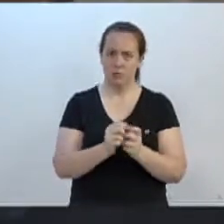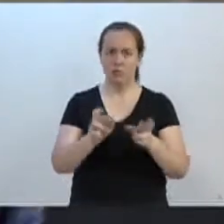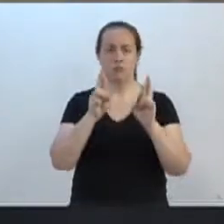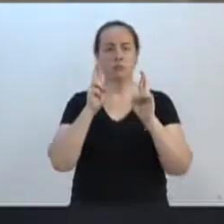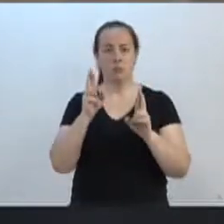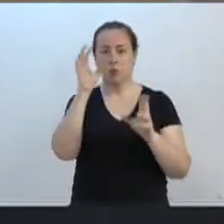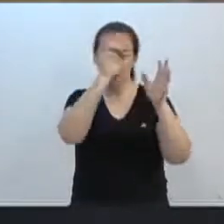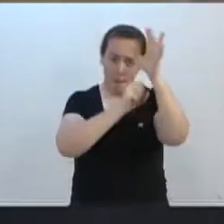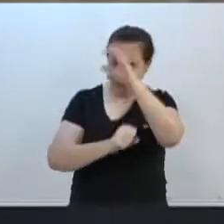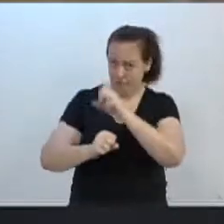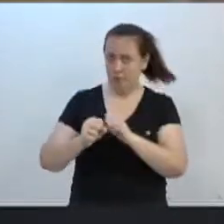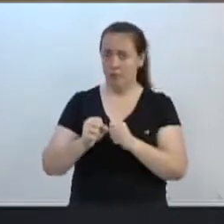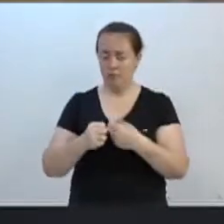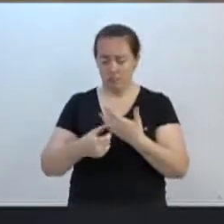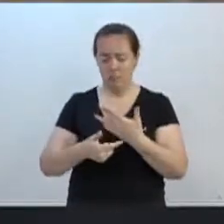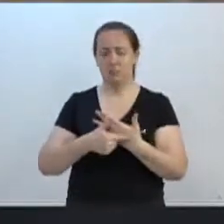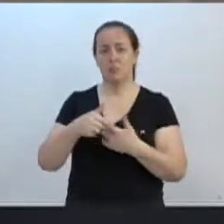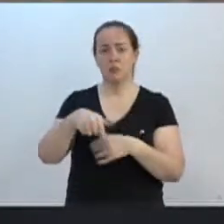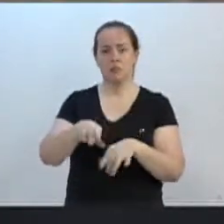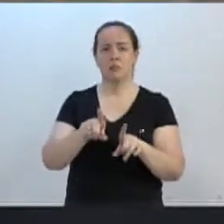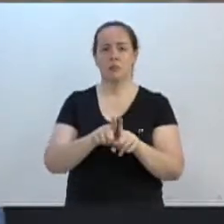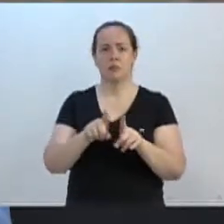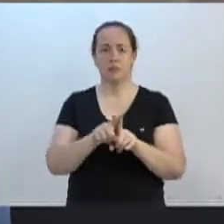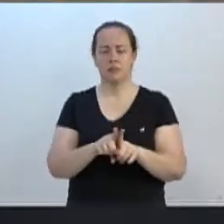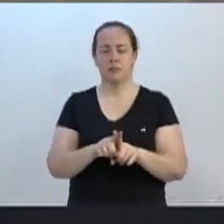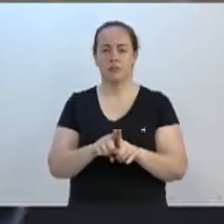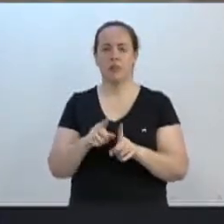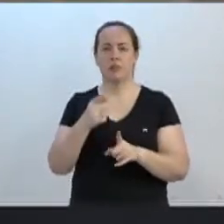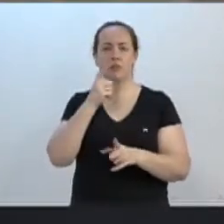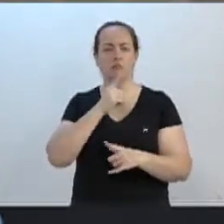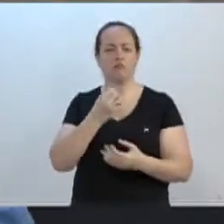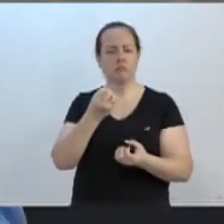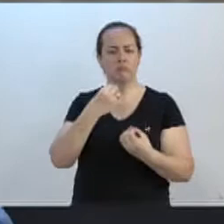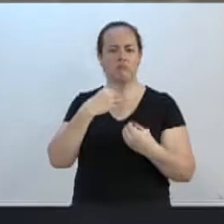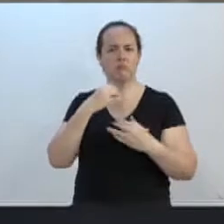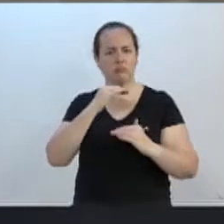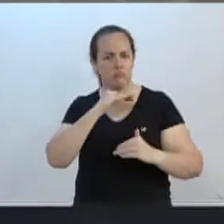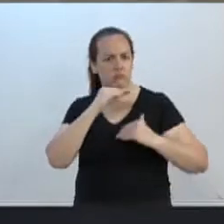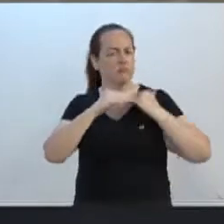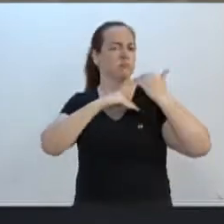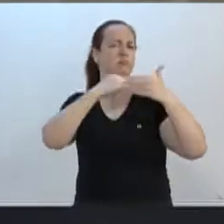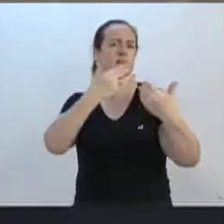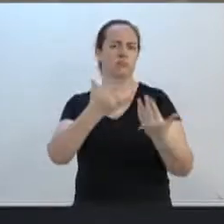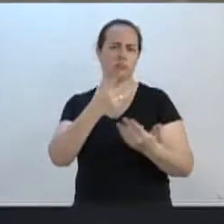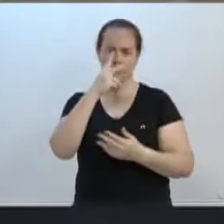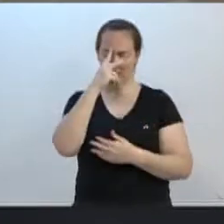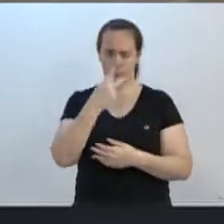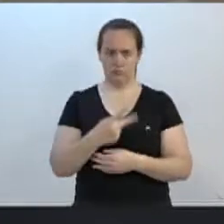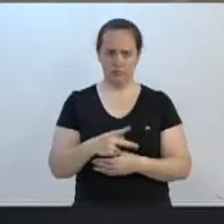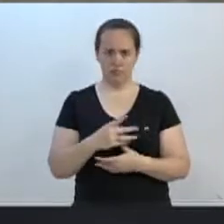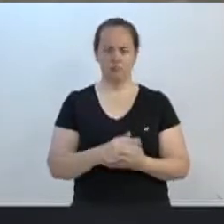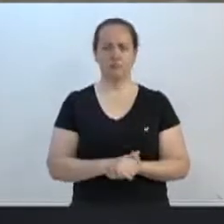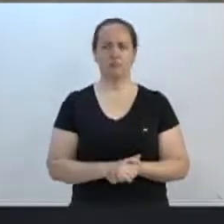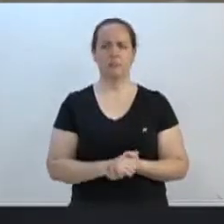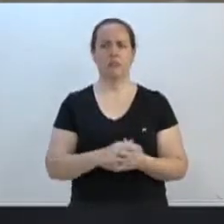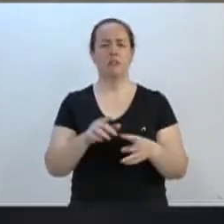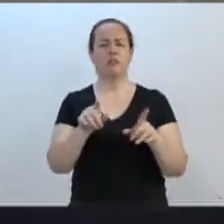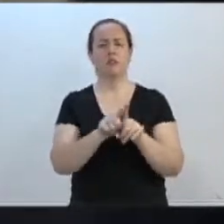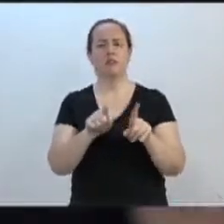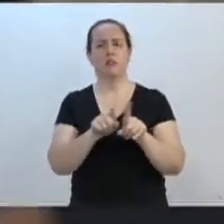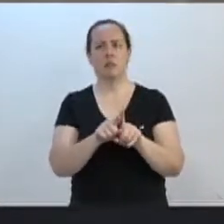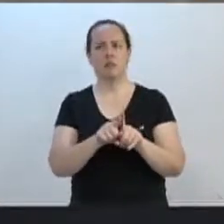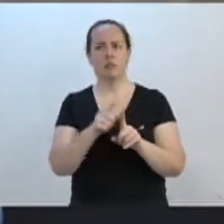um pouco mais do funcionamento dessa casa, que sirva de ensinamento, que sirva também para que você